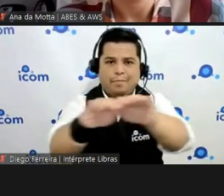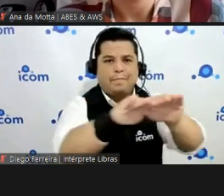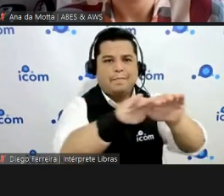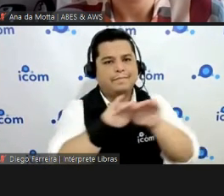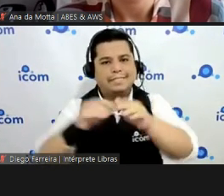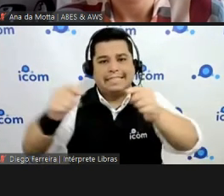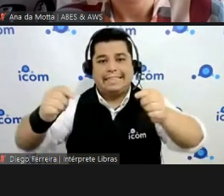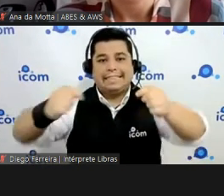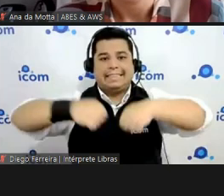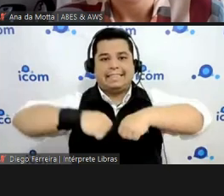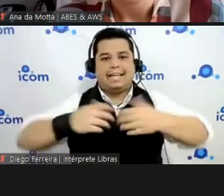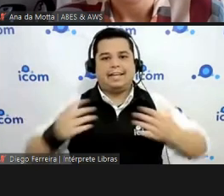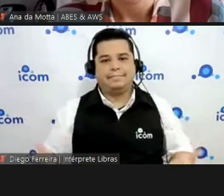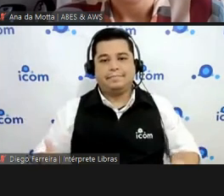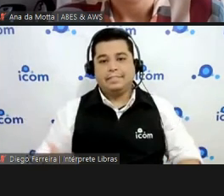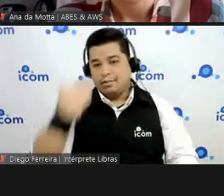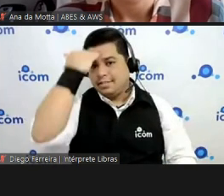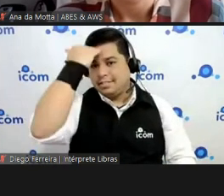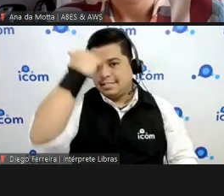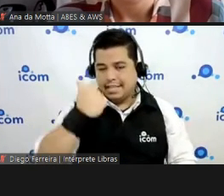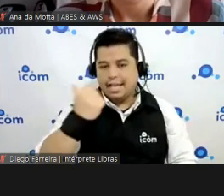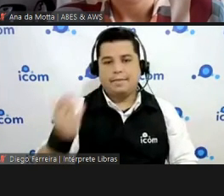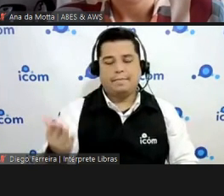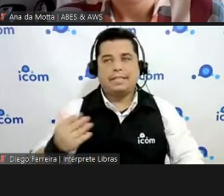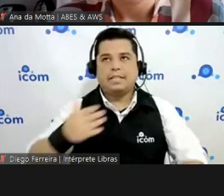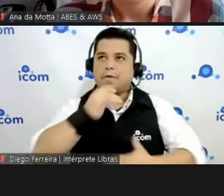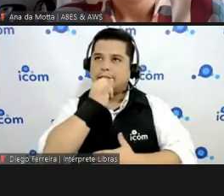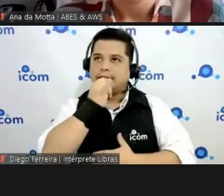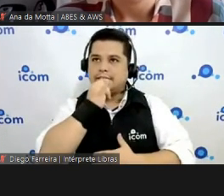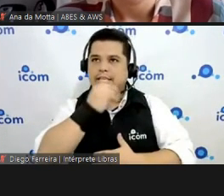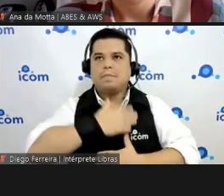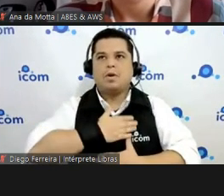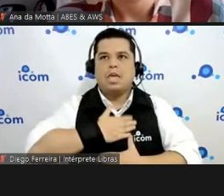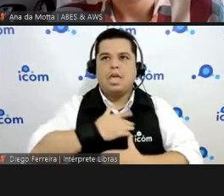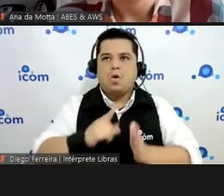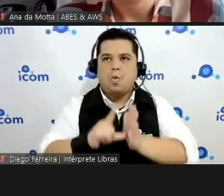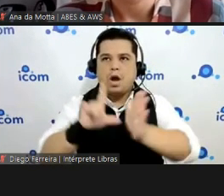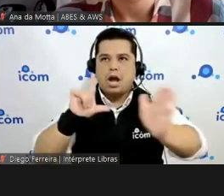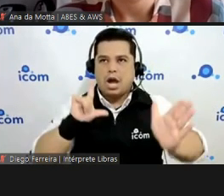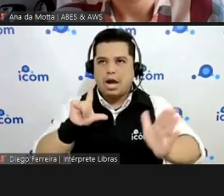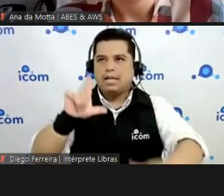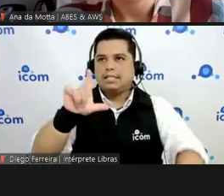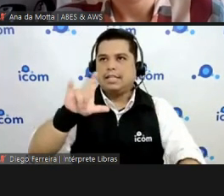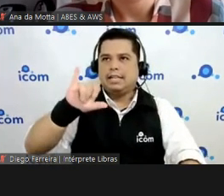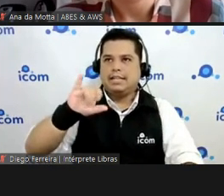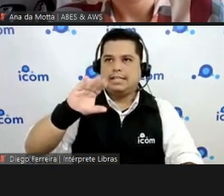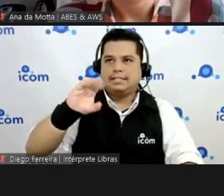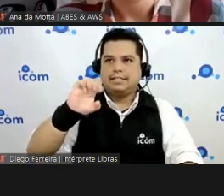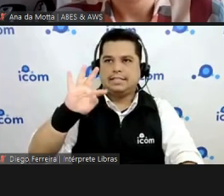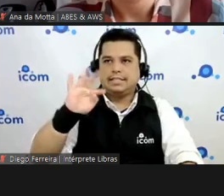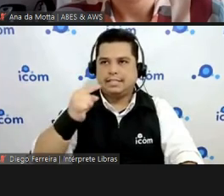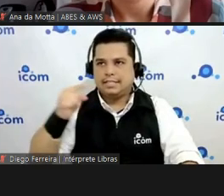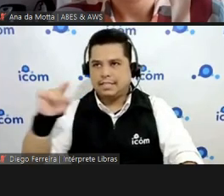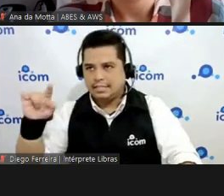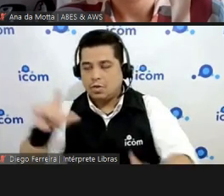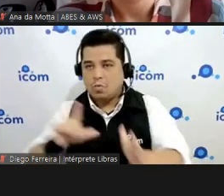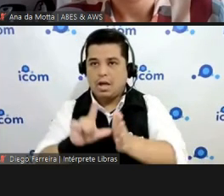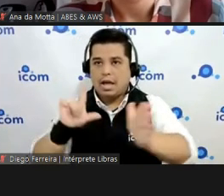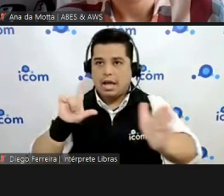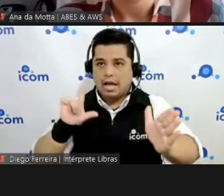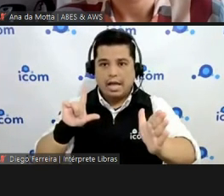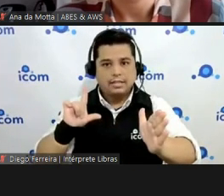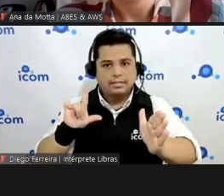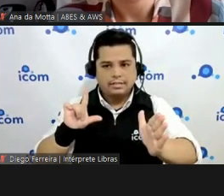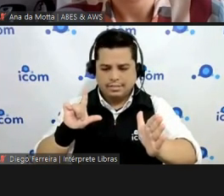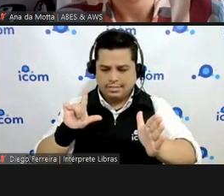entende que não é possível você se eu faço uma licitação antecipada eu na verdade prejudiquei o mercado você